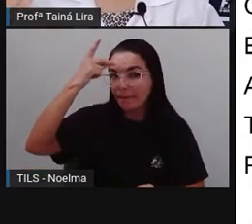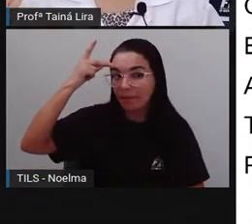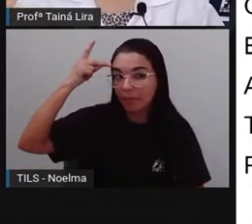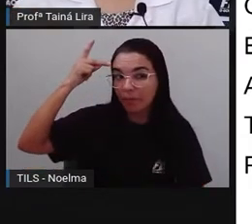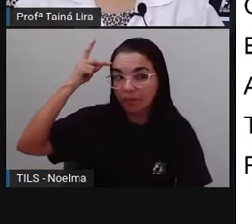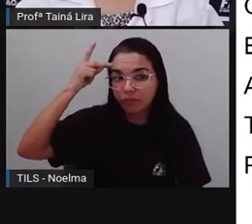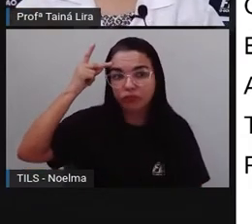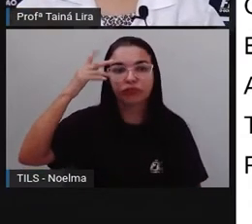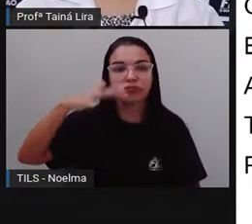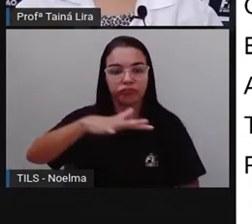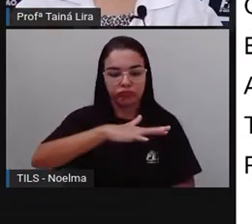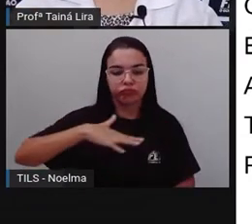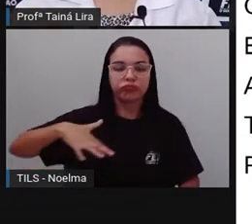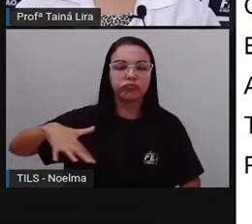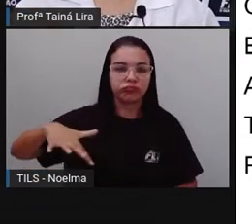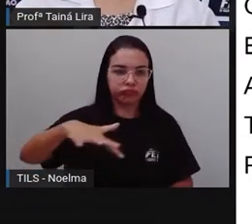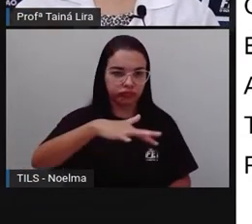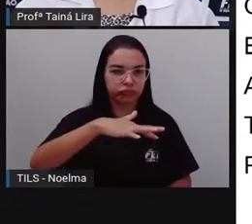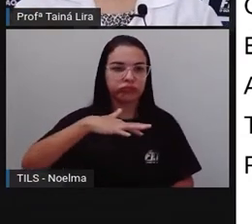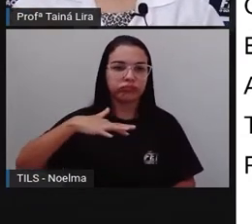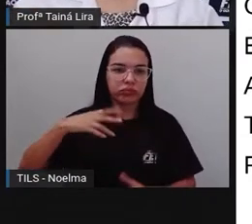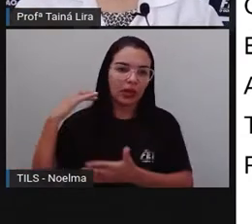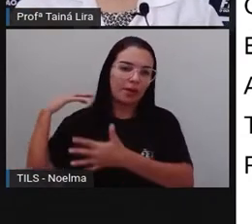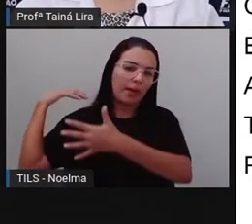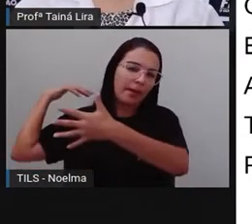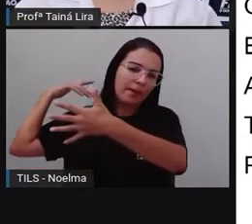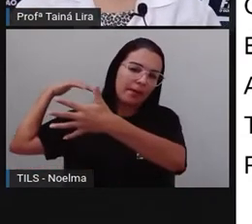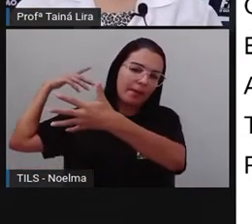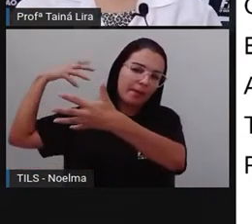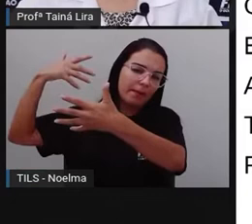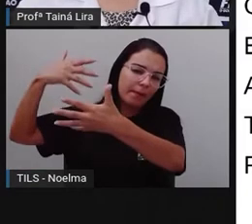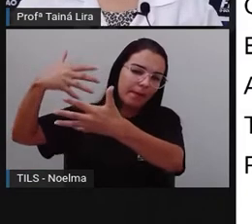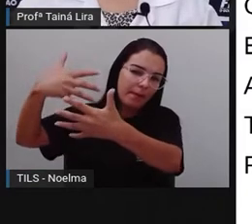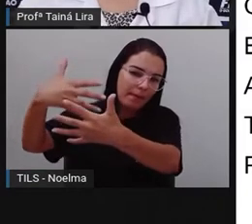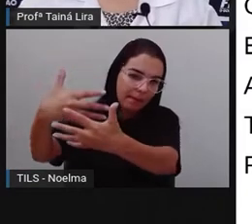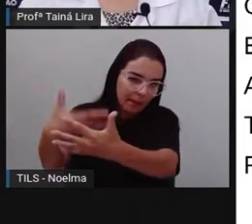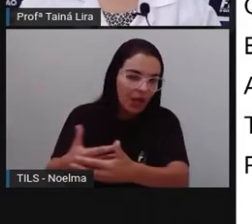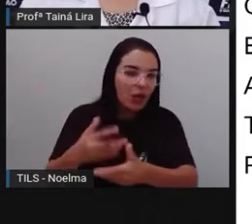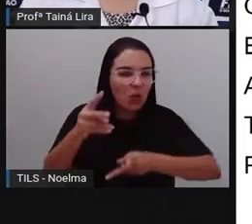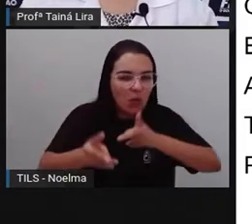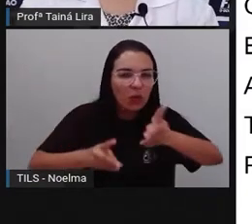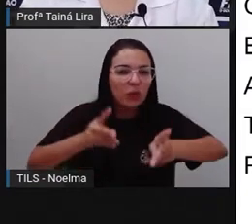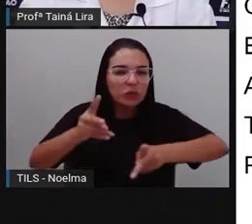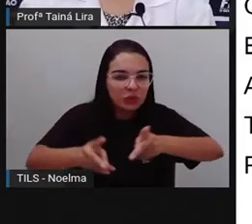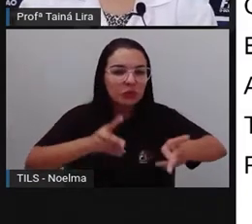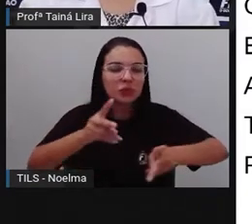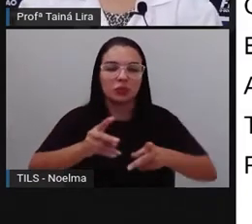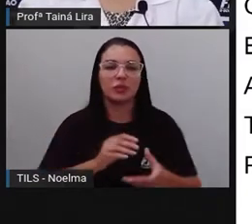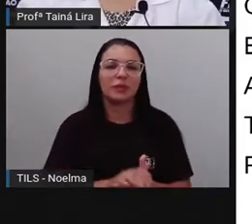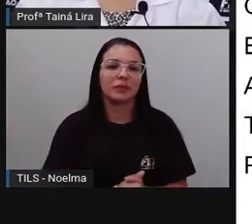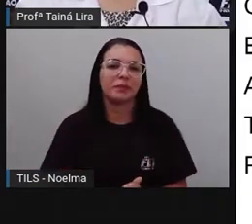Essas tradições que são passadas de geração em geração, certo?